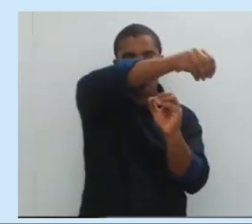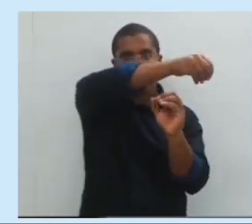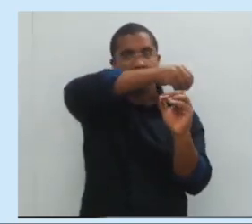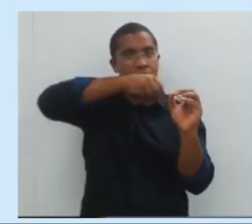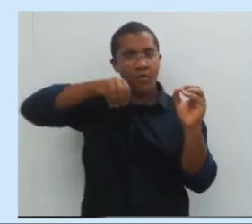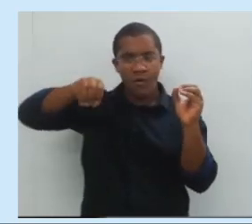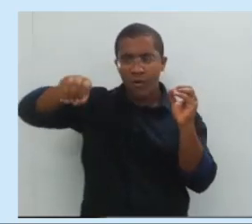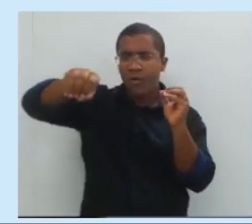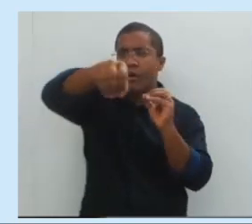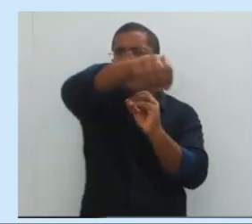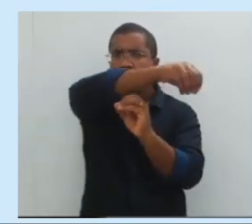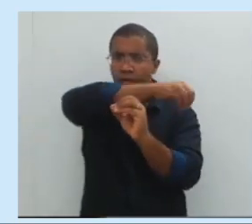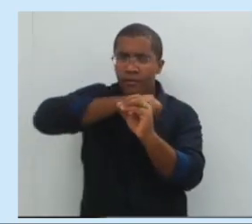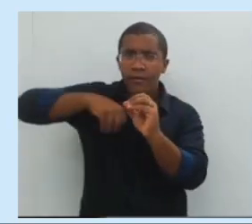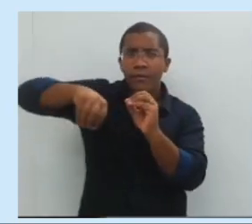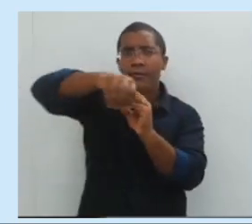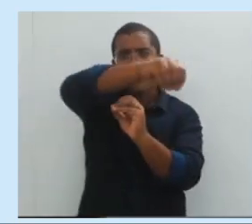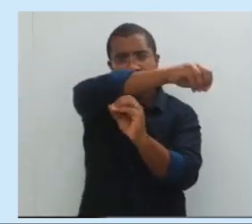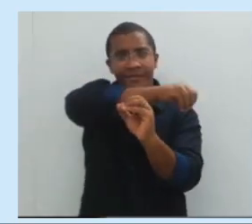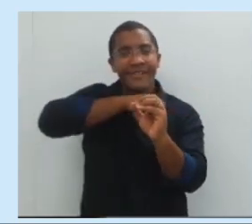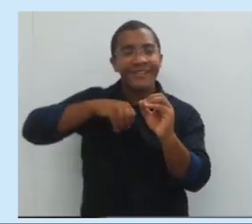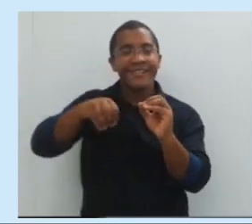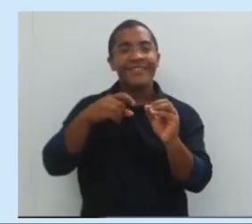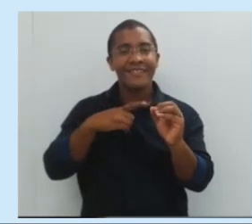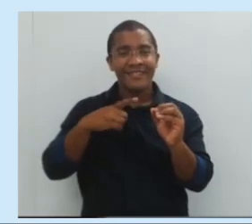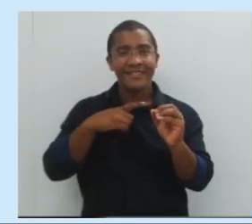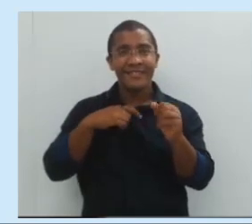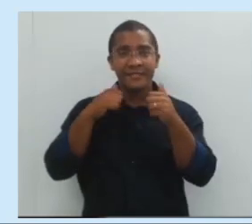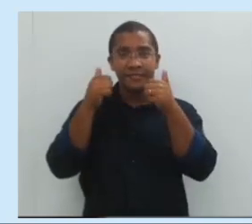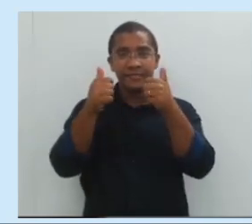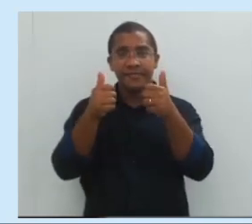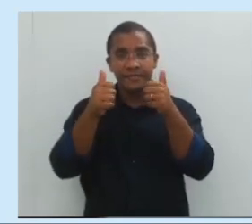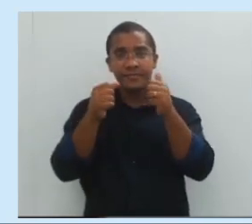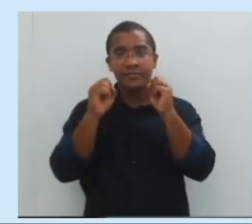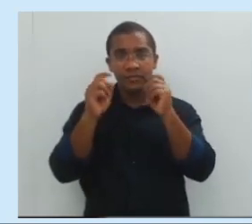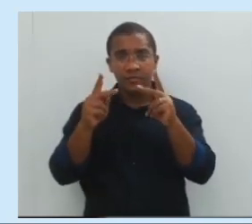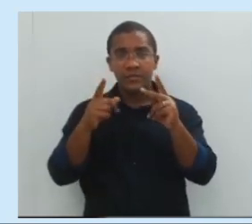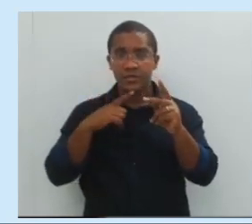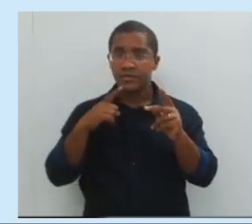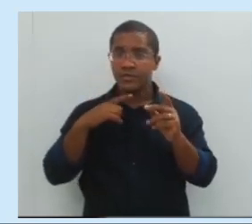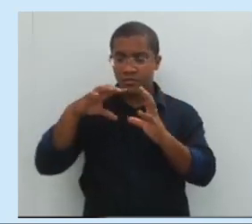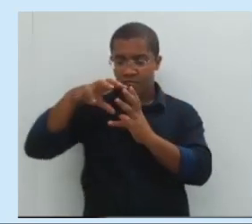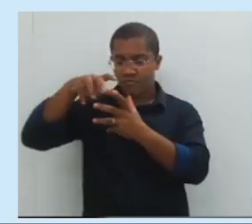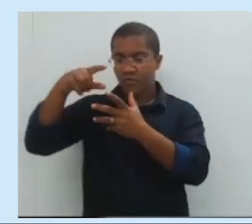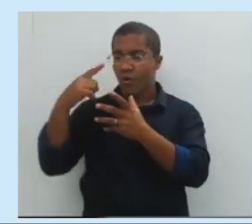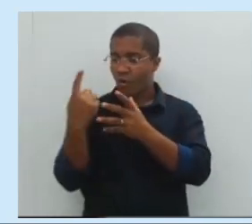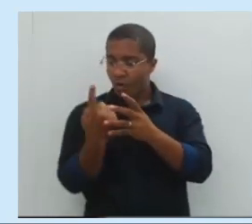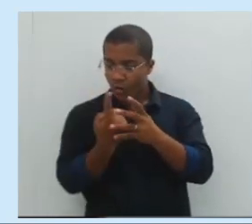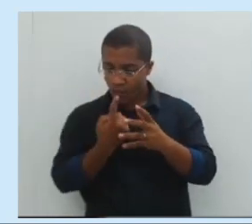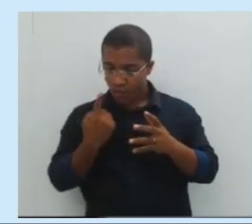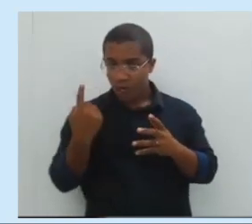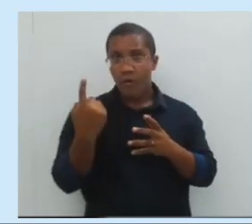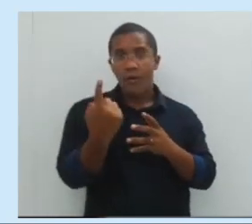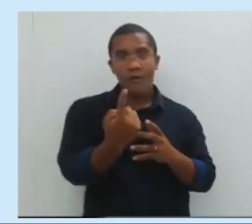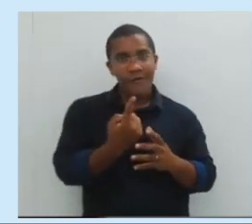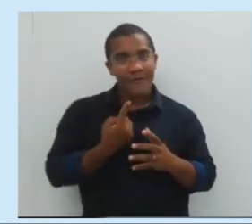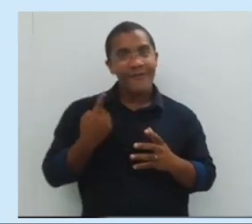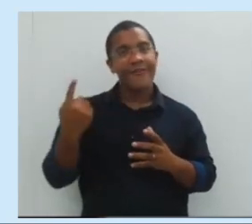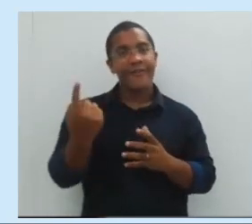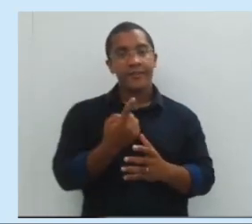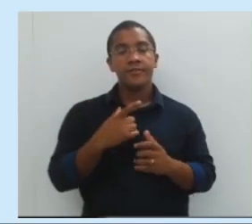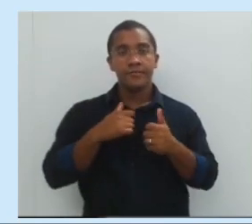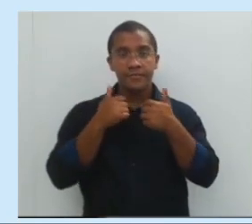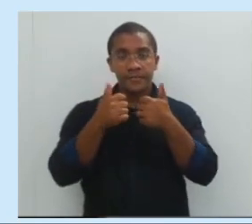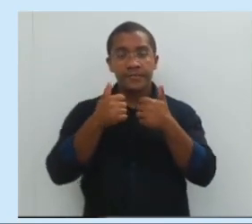Rotação, em torno do seu próprio eixo. Eu estou rodando, ok?